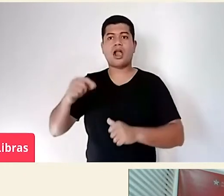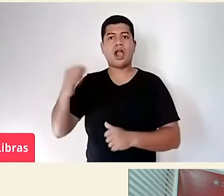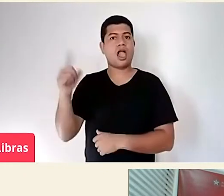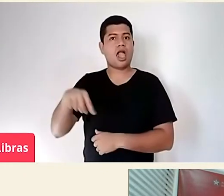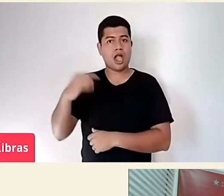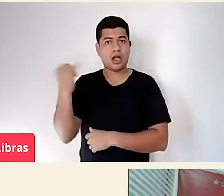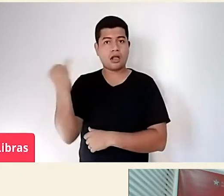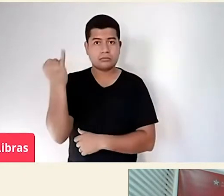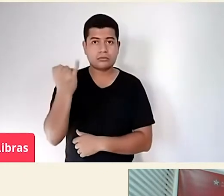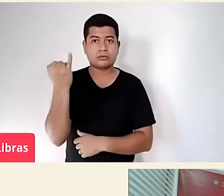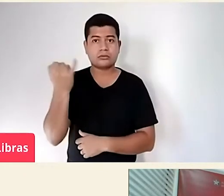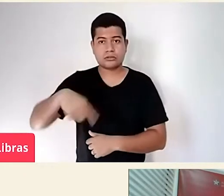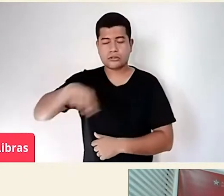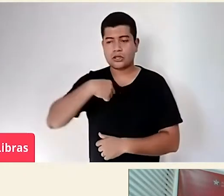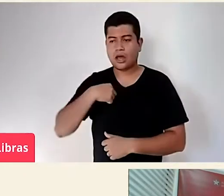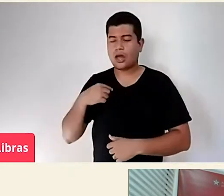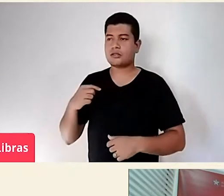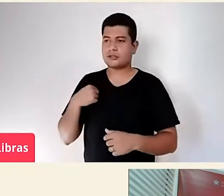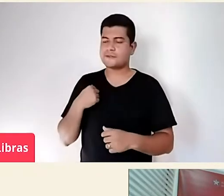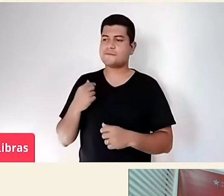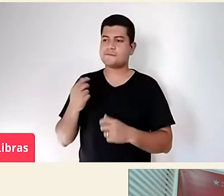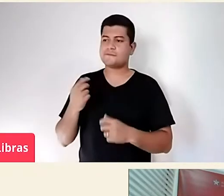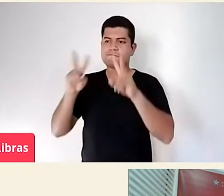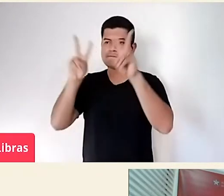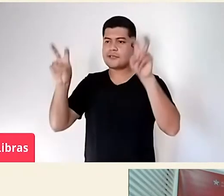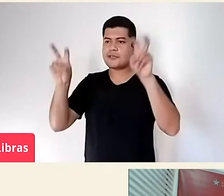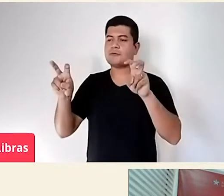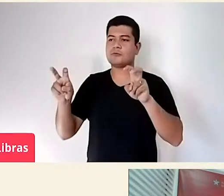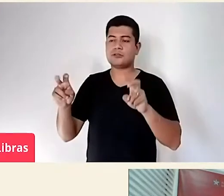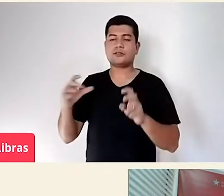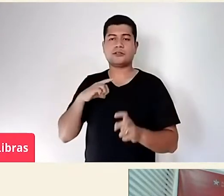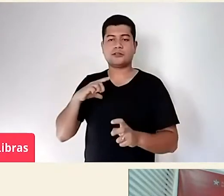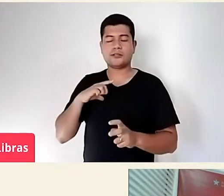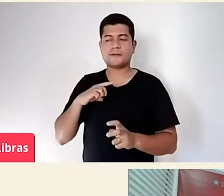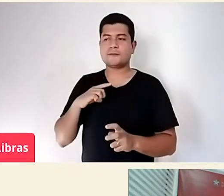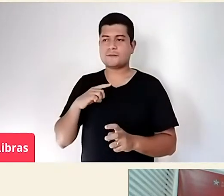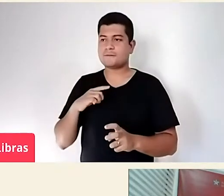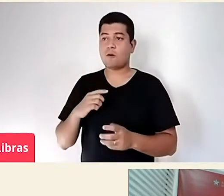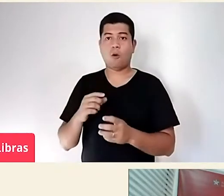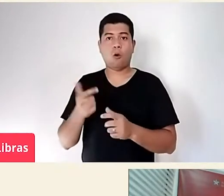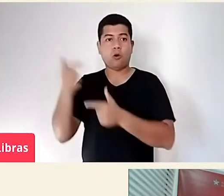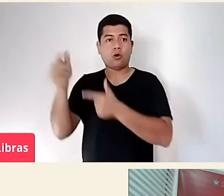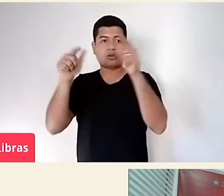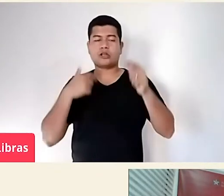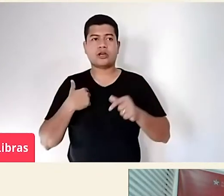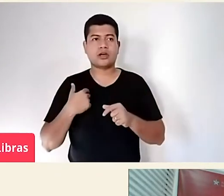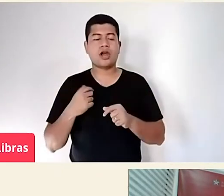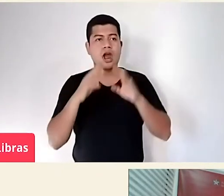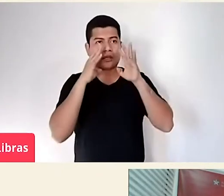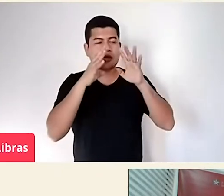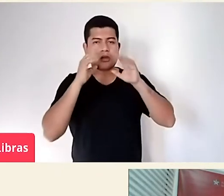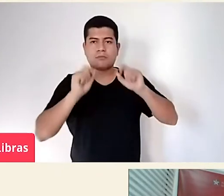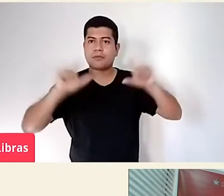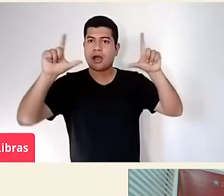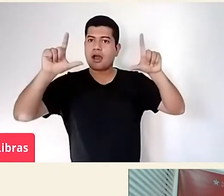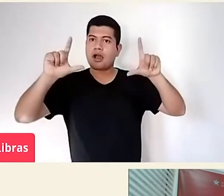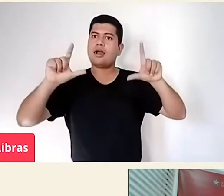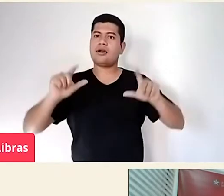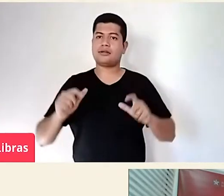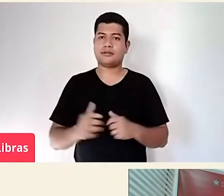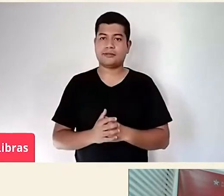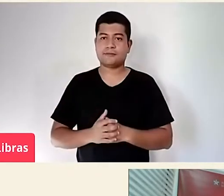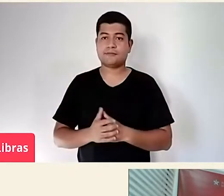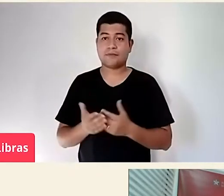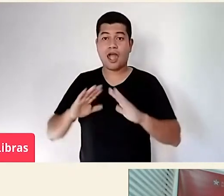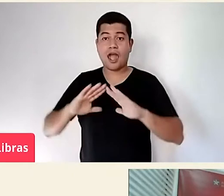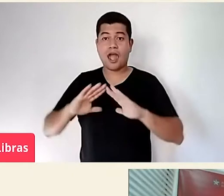vêm à pauta e fazem com que outras se despertem para isso. A Escola Lício Mauro da Silveira,